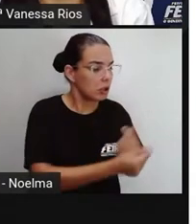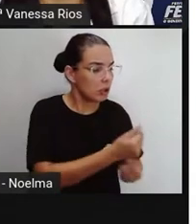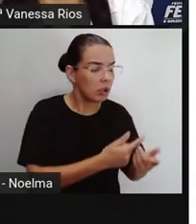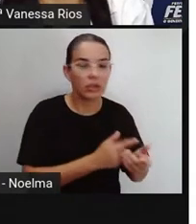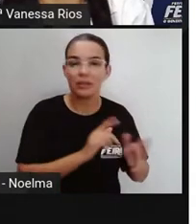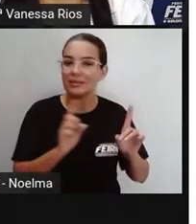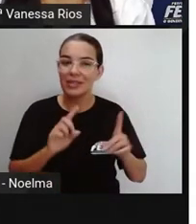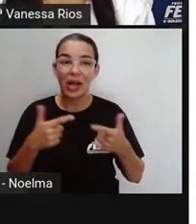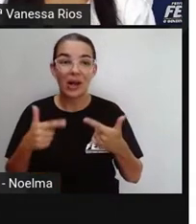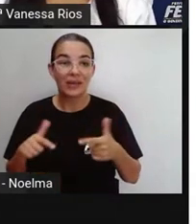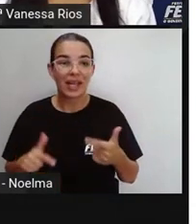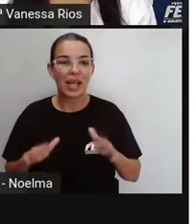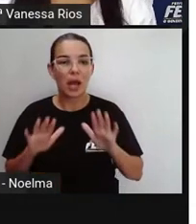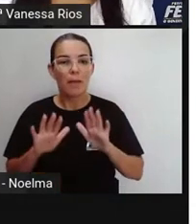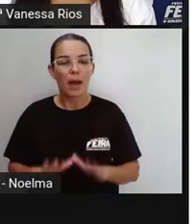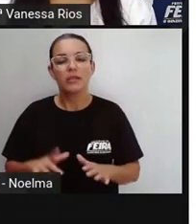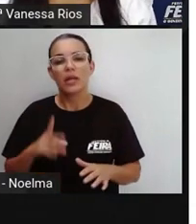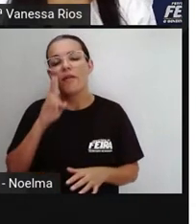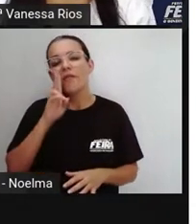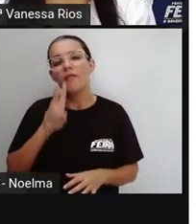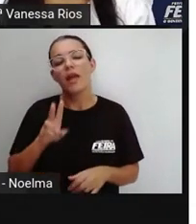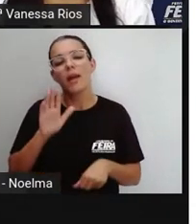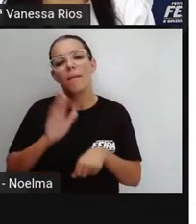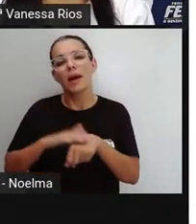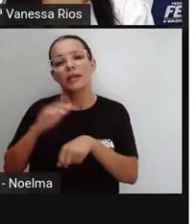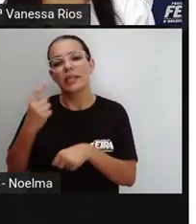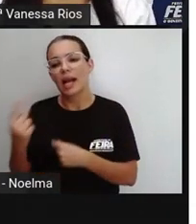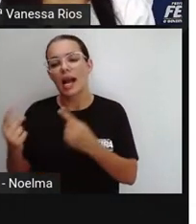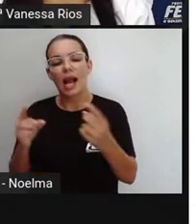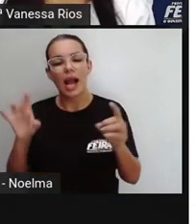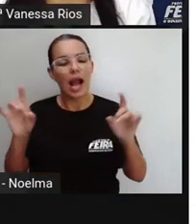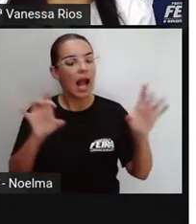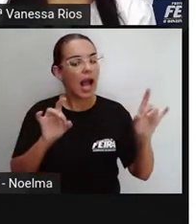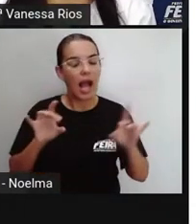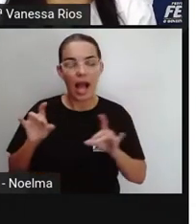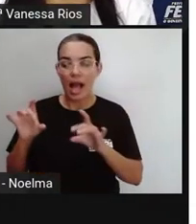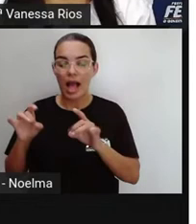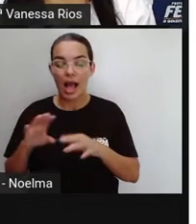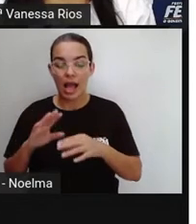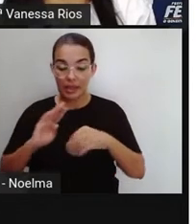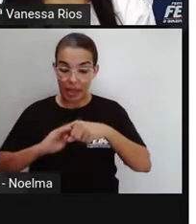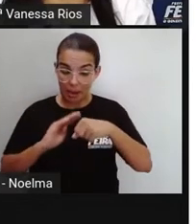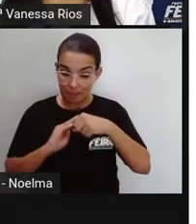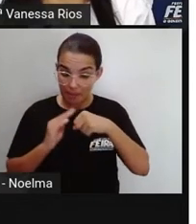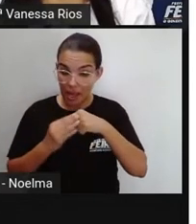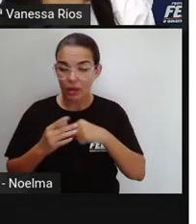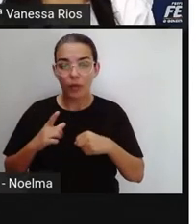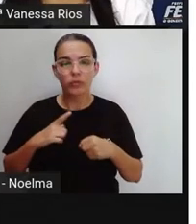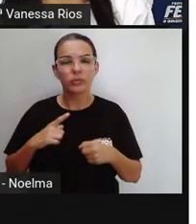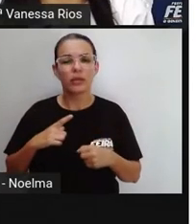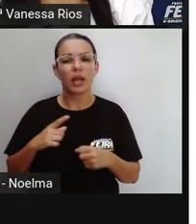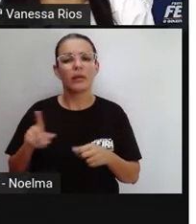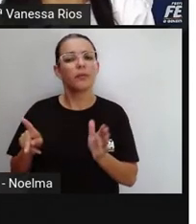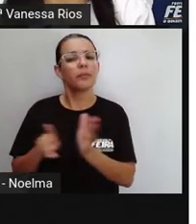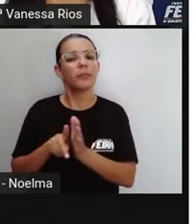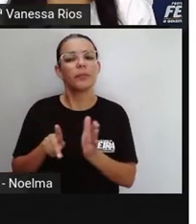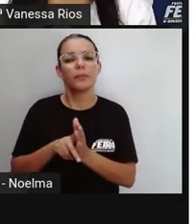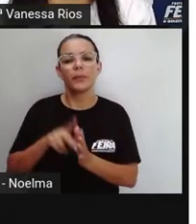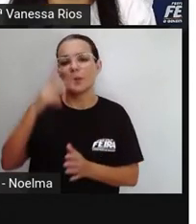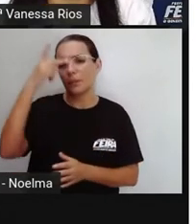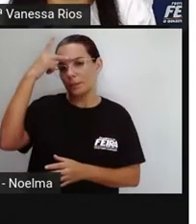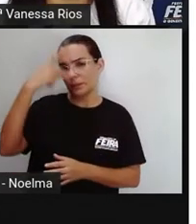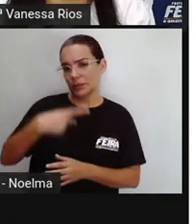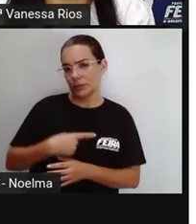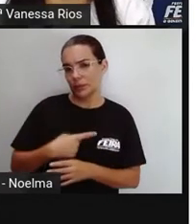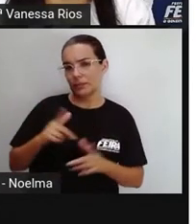que mais acontecem em cada bairro, deixando aí a gente conhecer os bairros em relação a essas